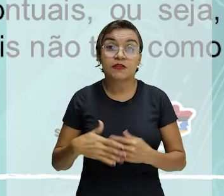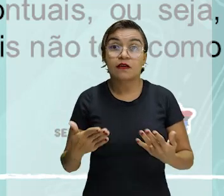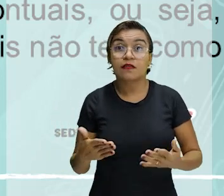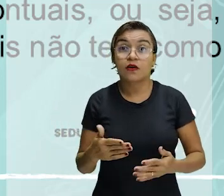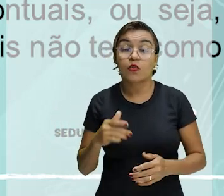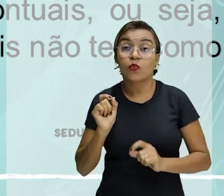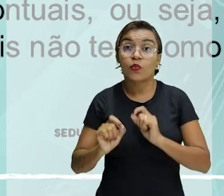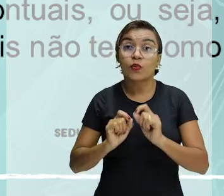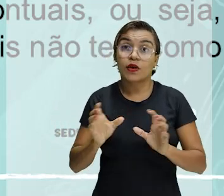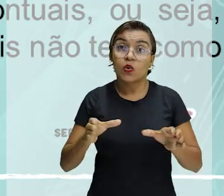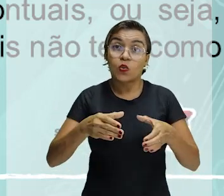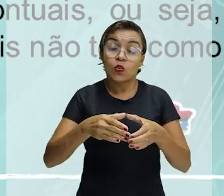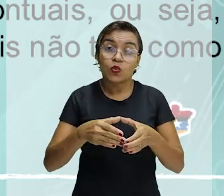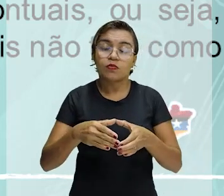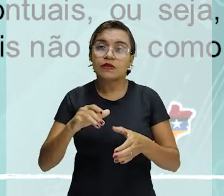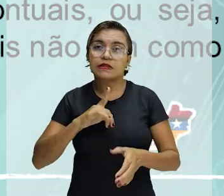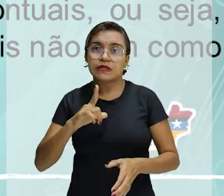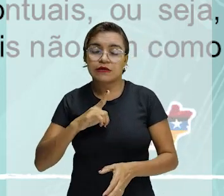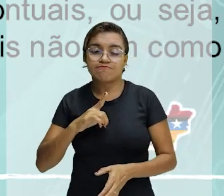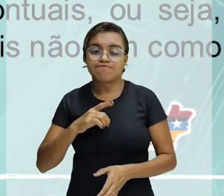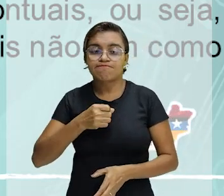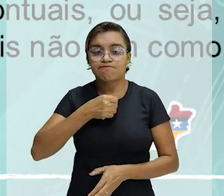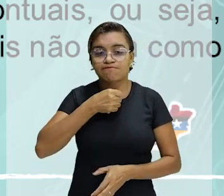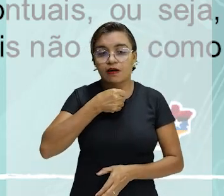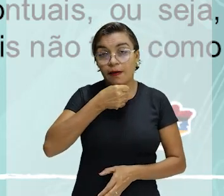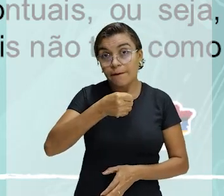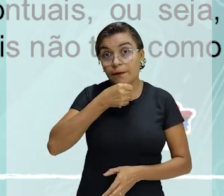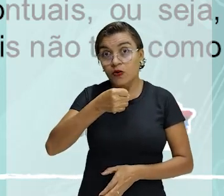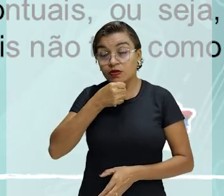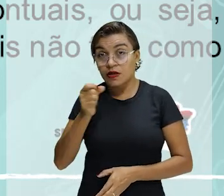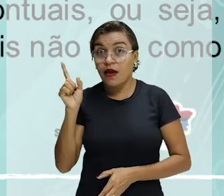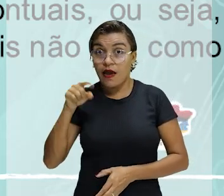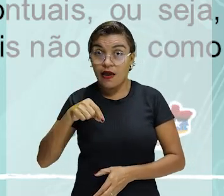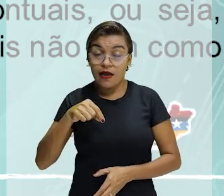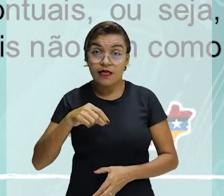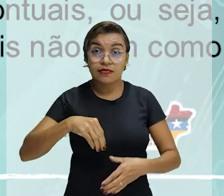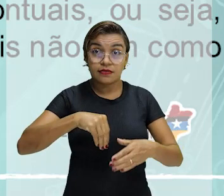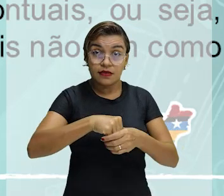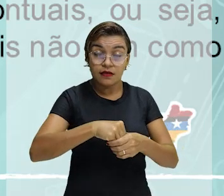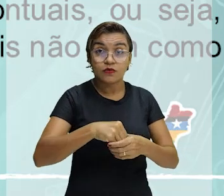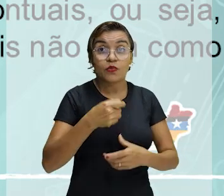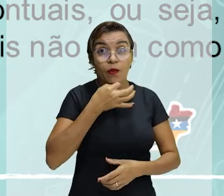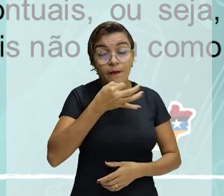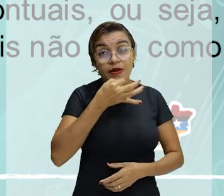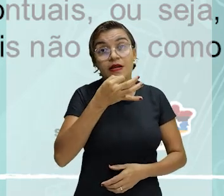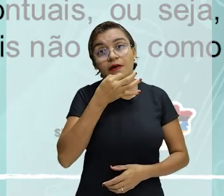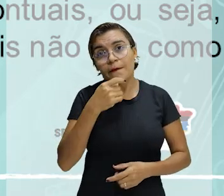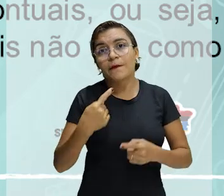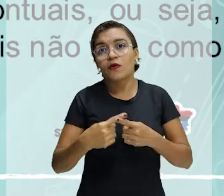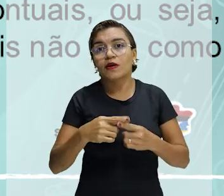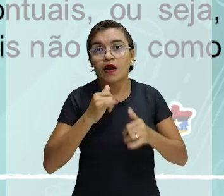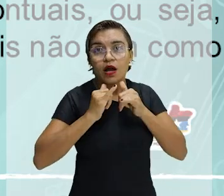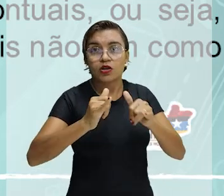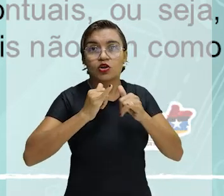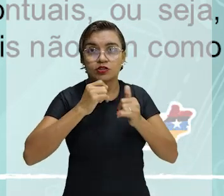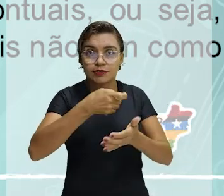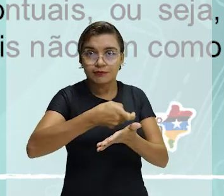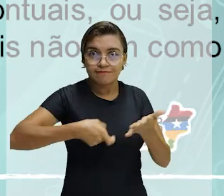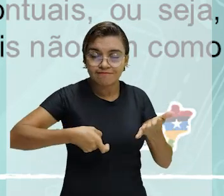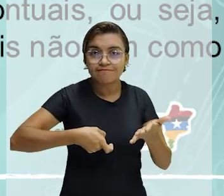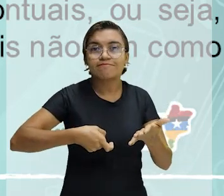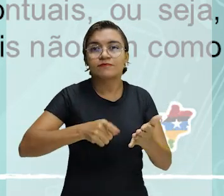reportagem enquadra-se entre os textos do jornalismo opinativo, enquanto a notícia está entre os textos do